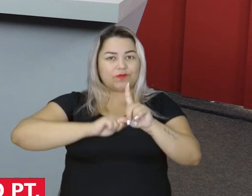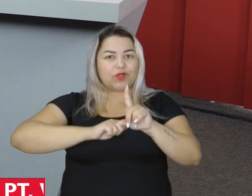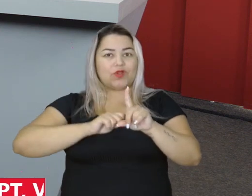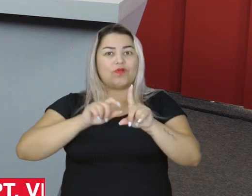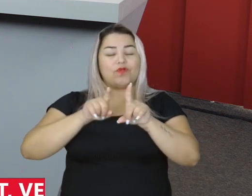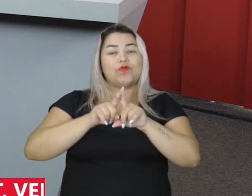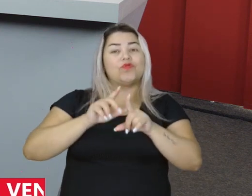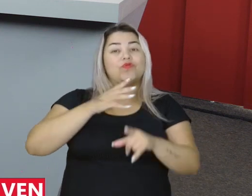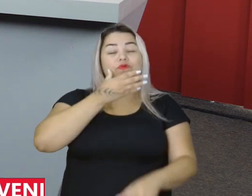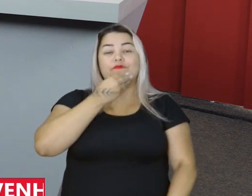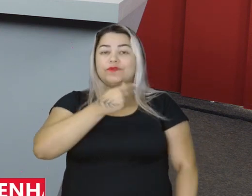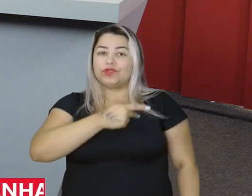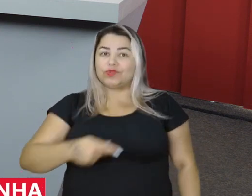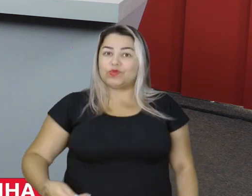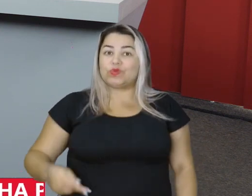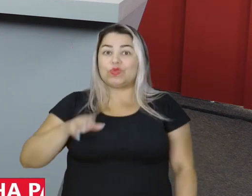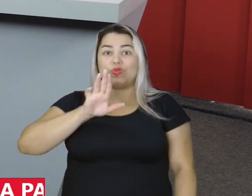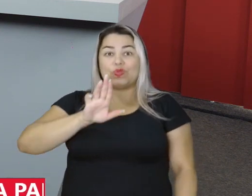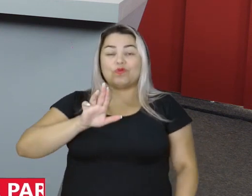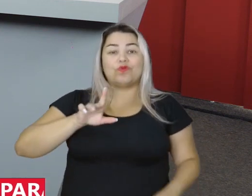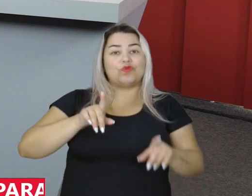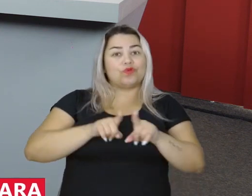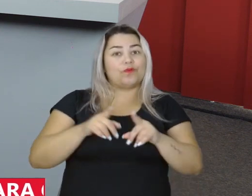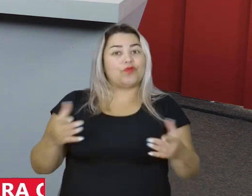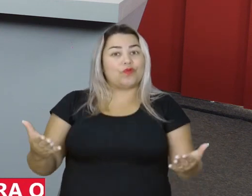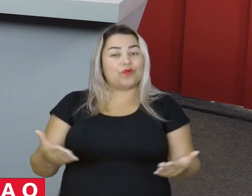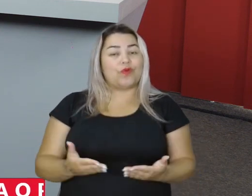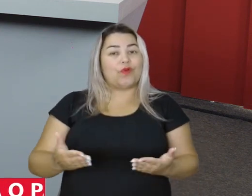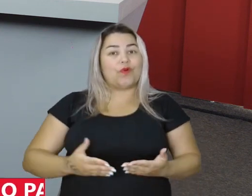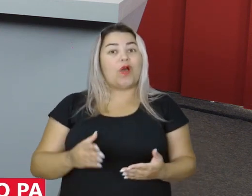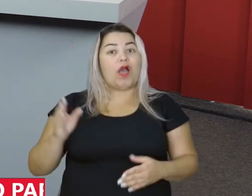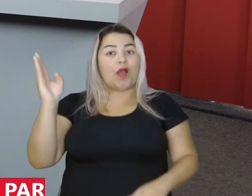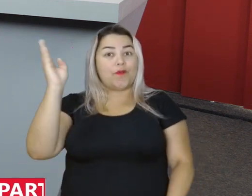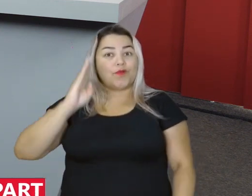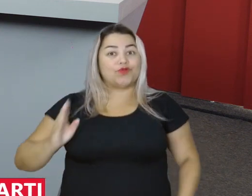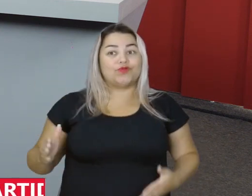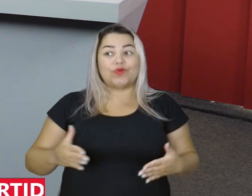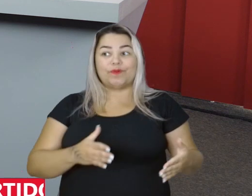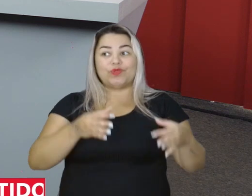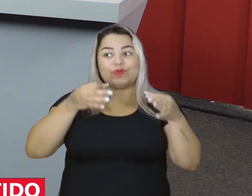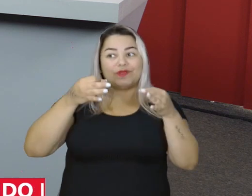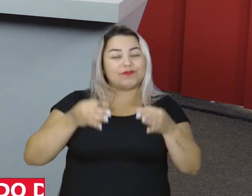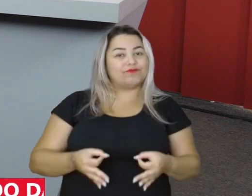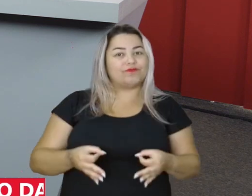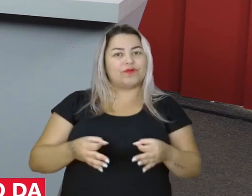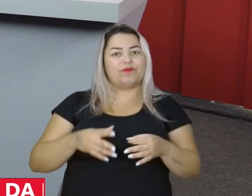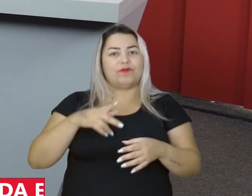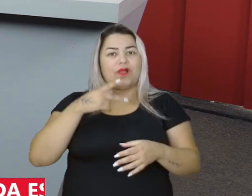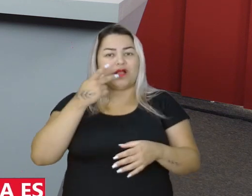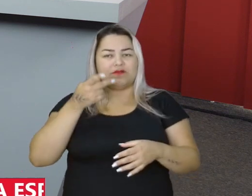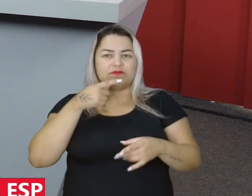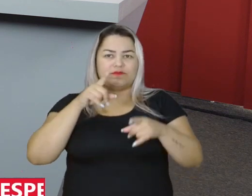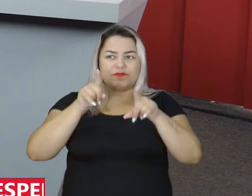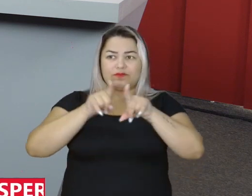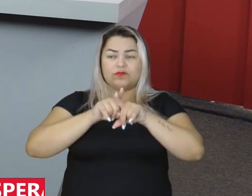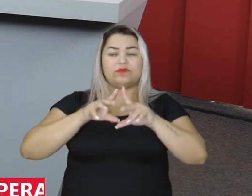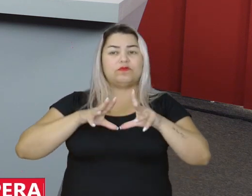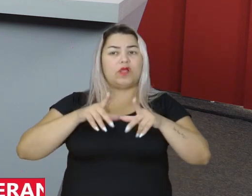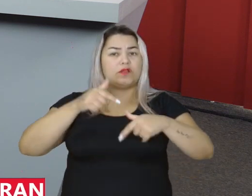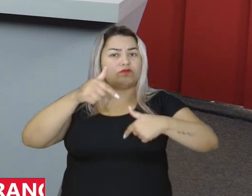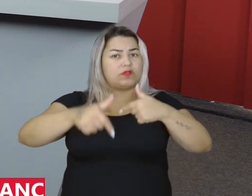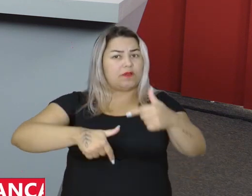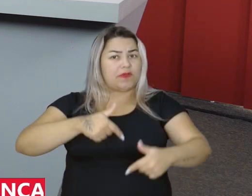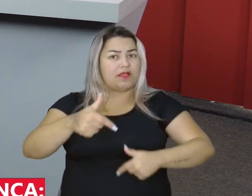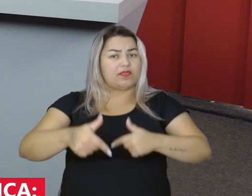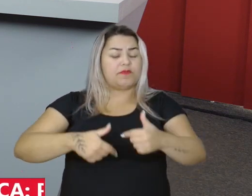presidente Lula. No episódio de hoje da série É o Brasil no Rumo Certo, vamos tratar das iniciativas voltadas para o trabalho